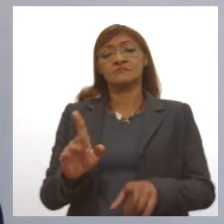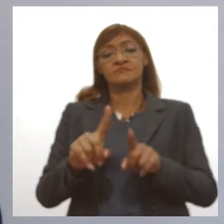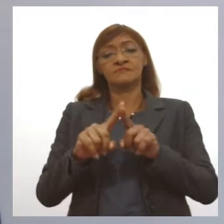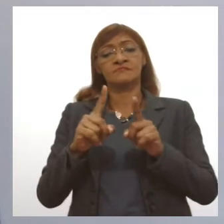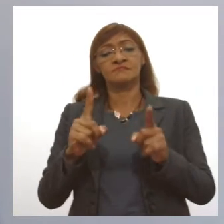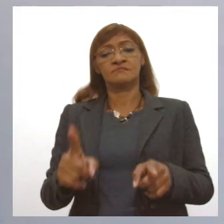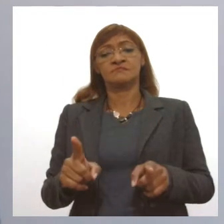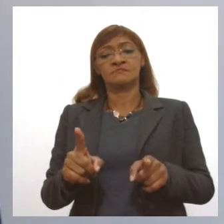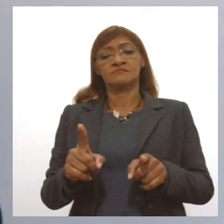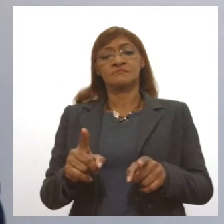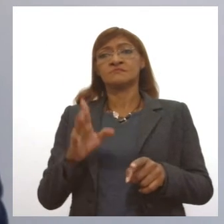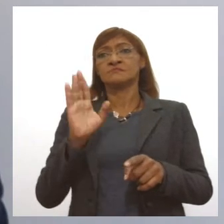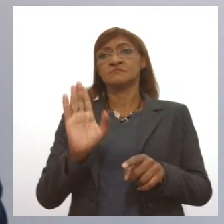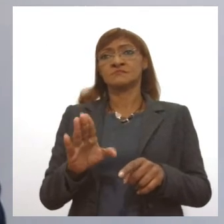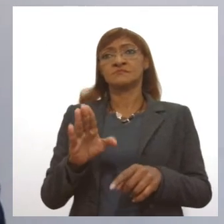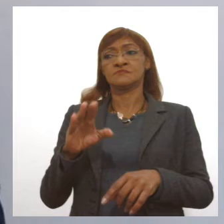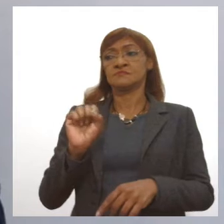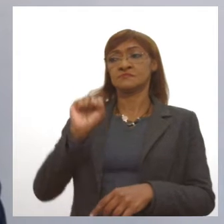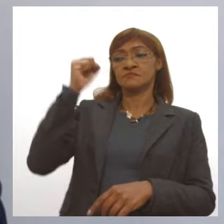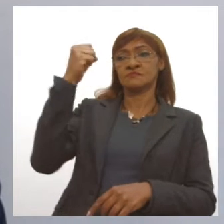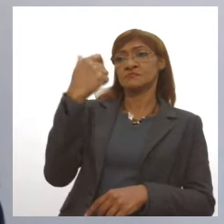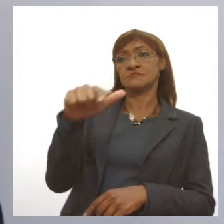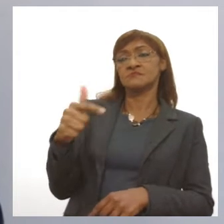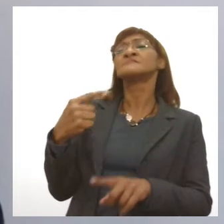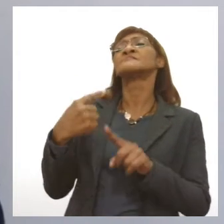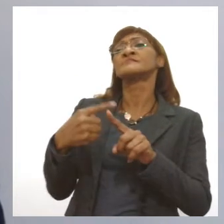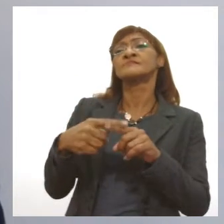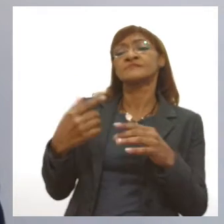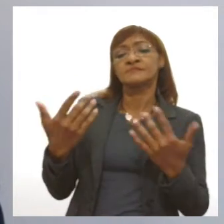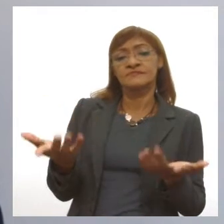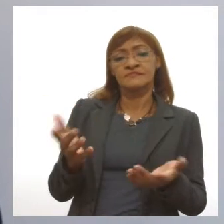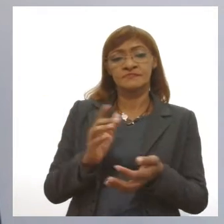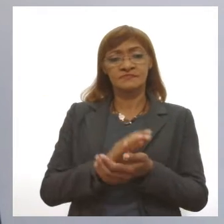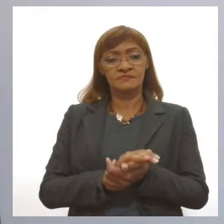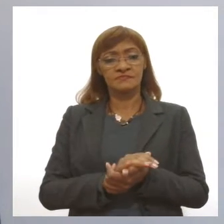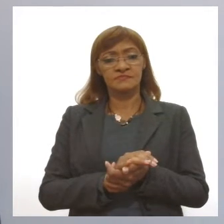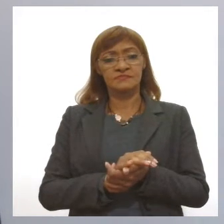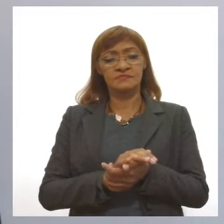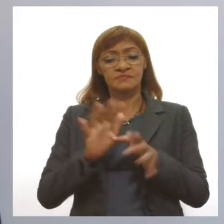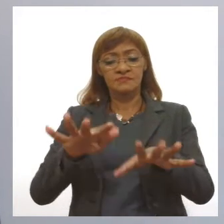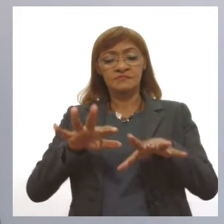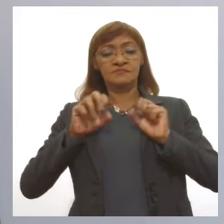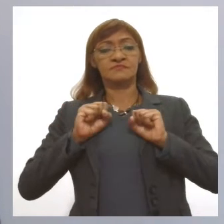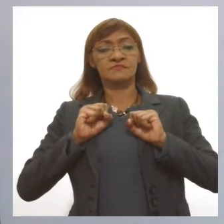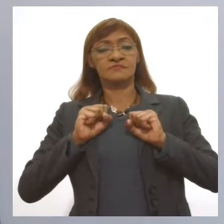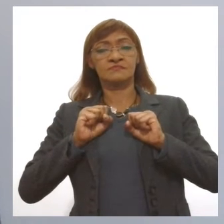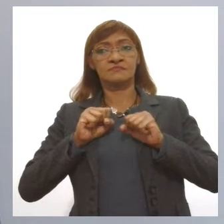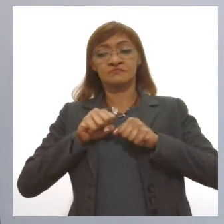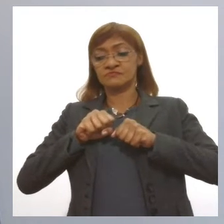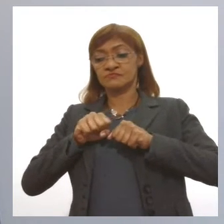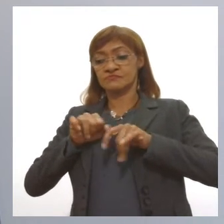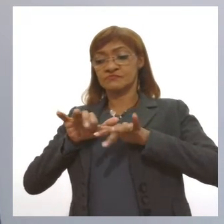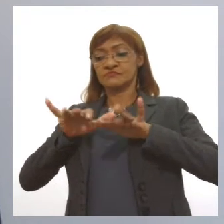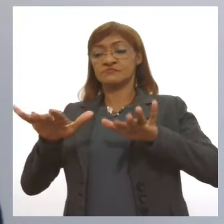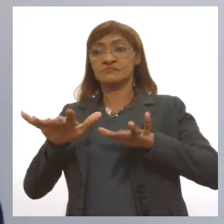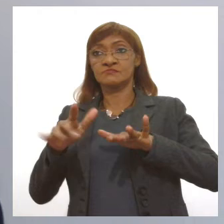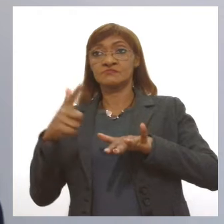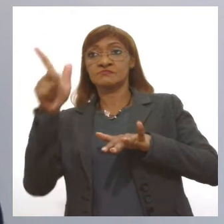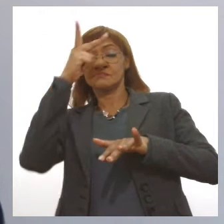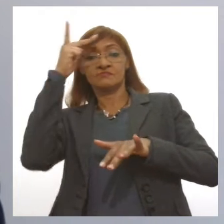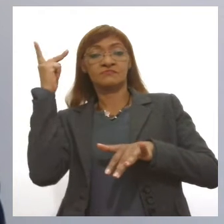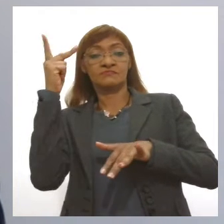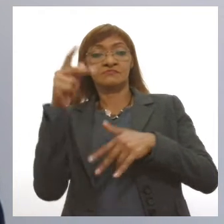grave. Mas, aí por que? Adquirindo o vírus indica que você pode transmitir para outra pessoa que não tomou a vacina.